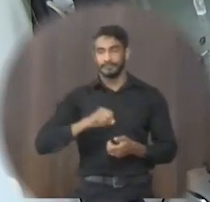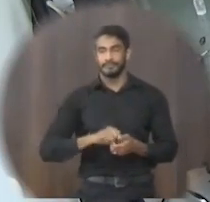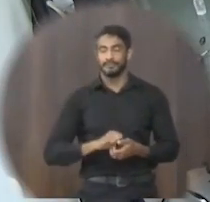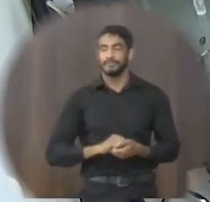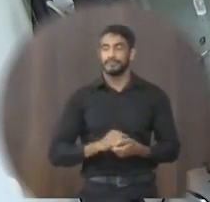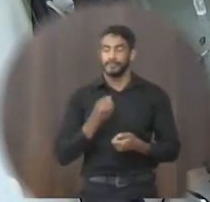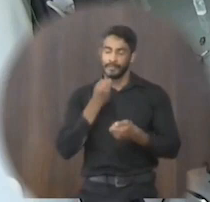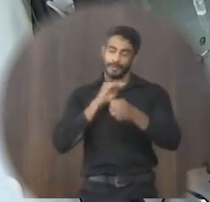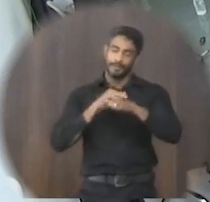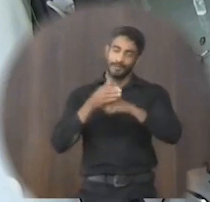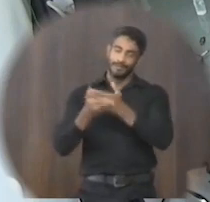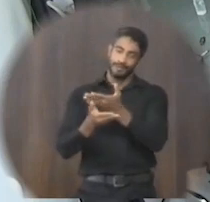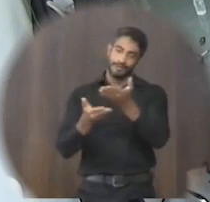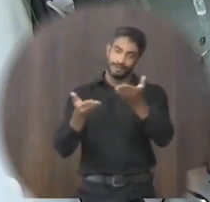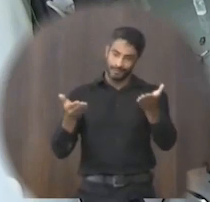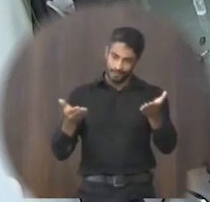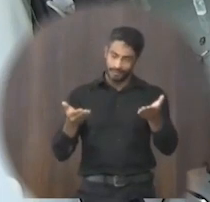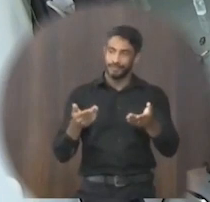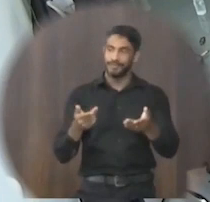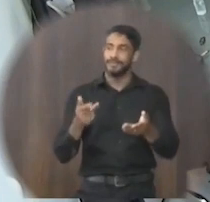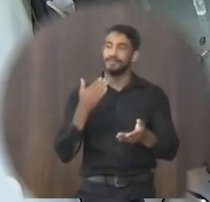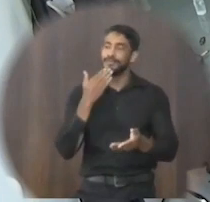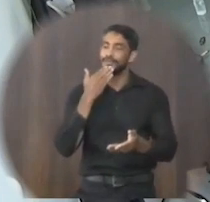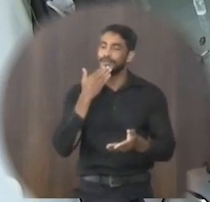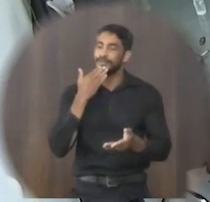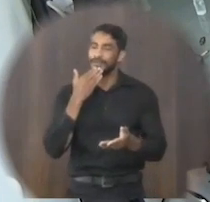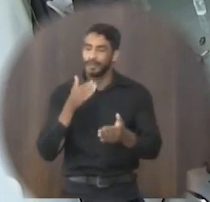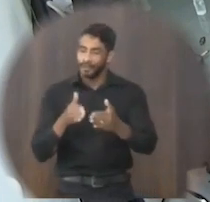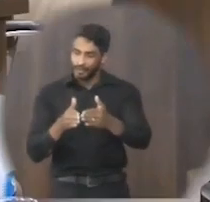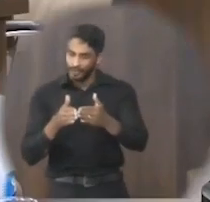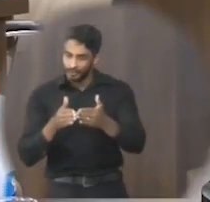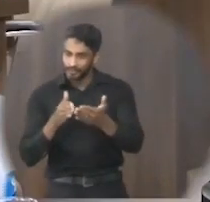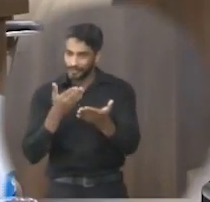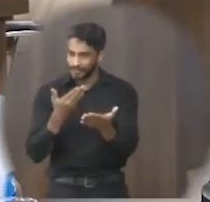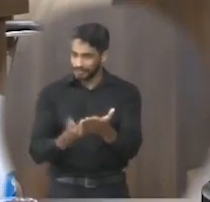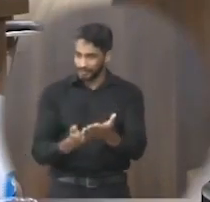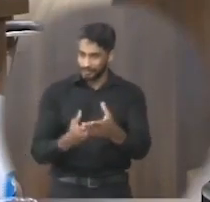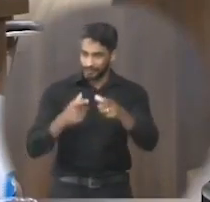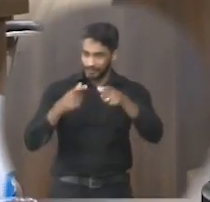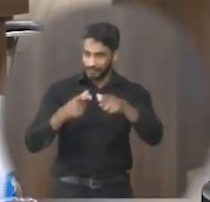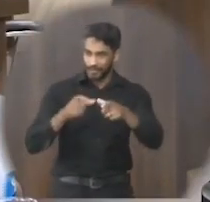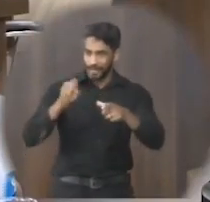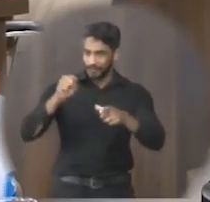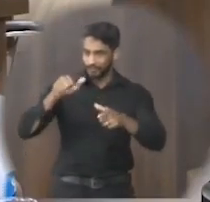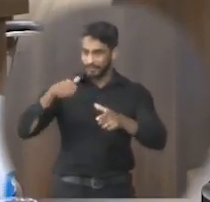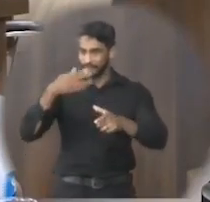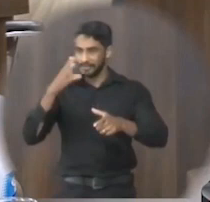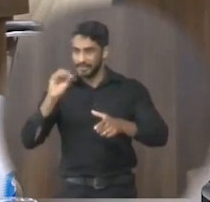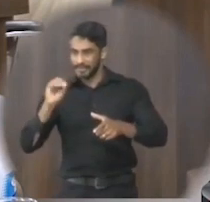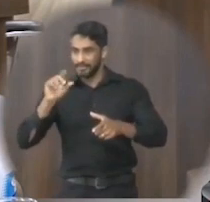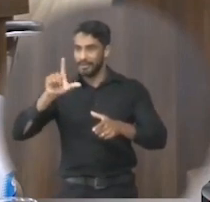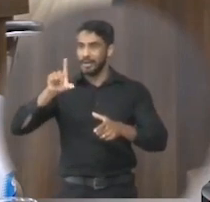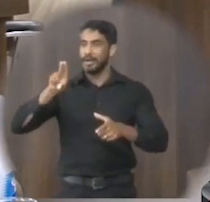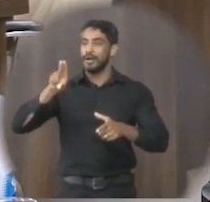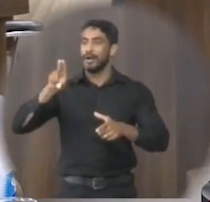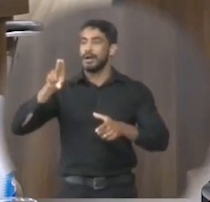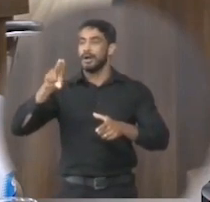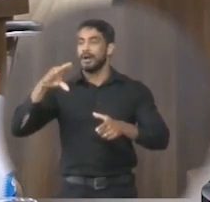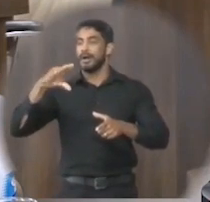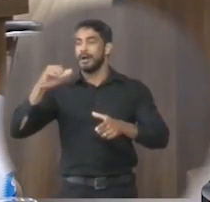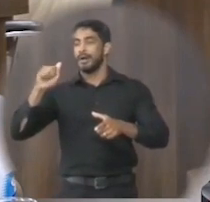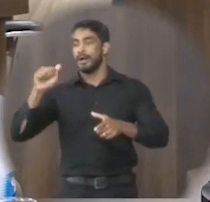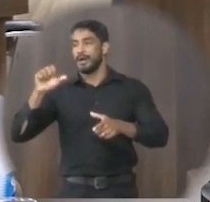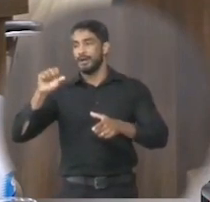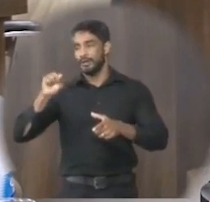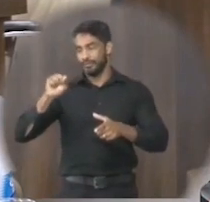boa noite a todos novamente eu fiz uma indicação de necessidade aí no bairro São Lucas a gente já falou tanto de educação